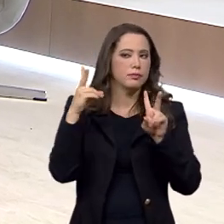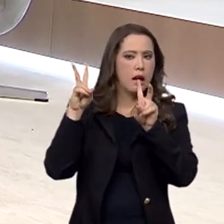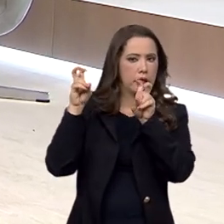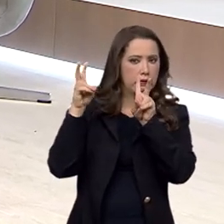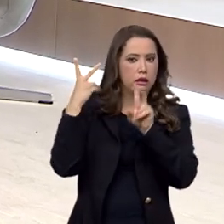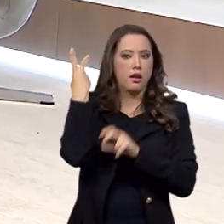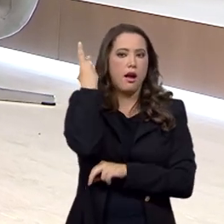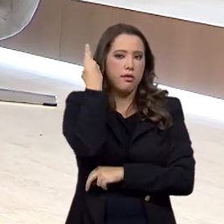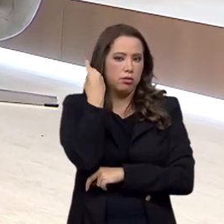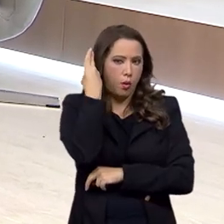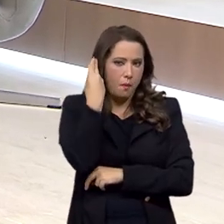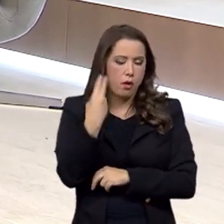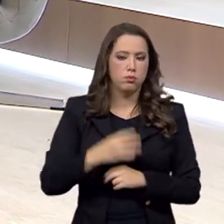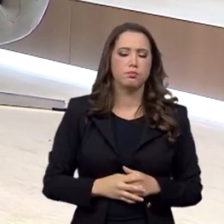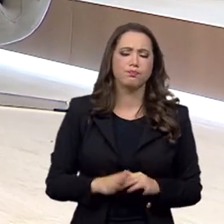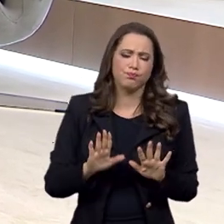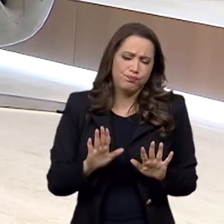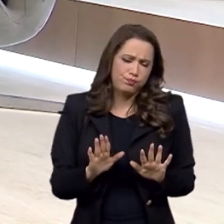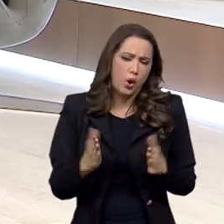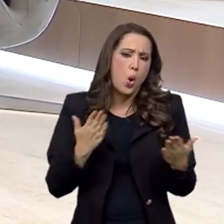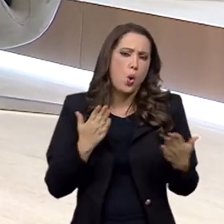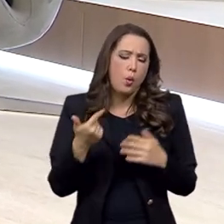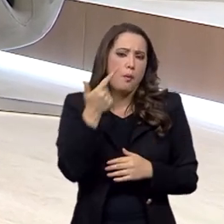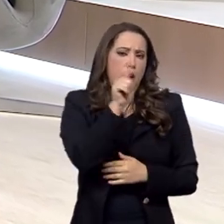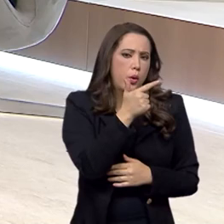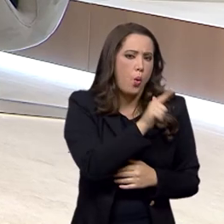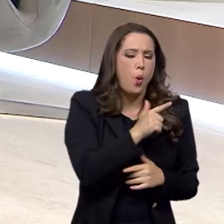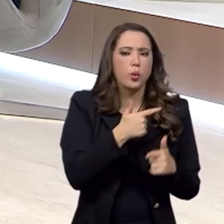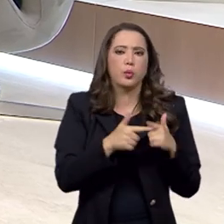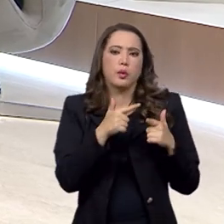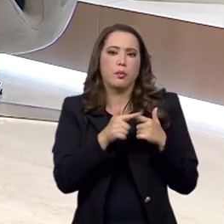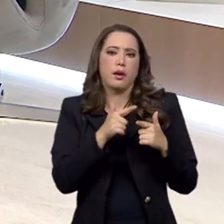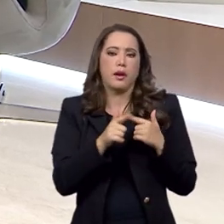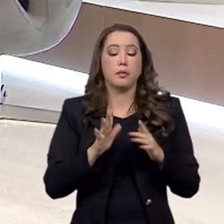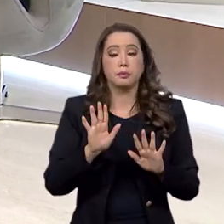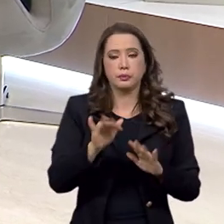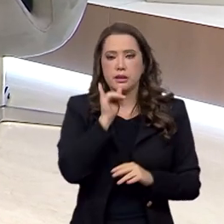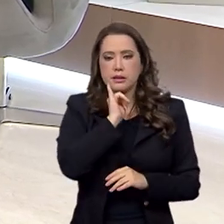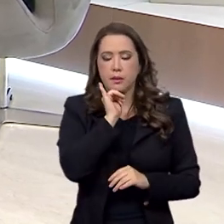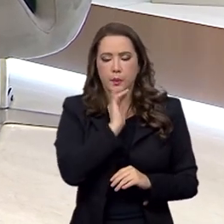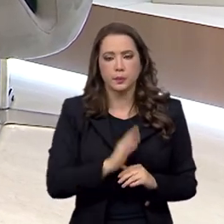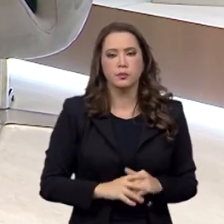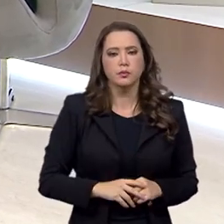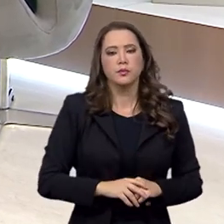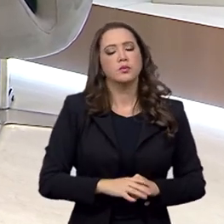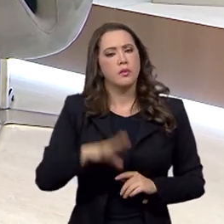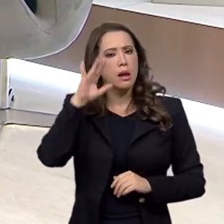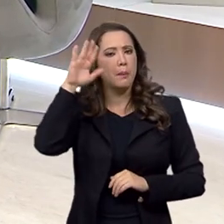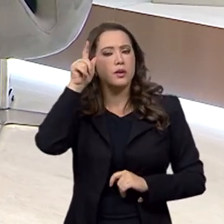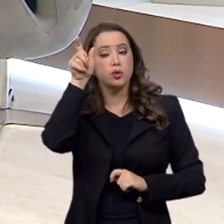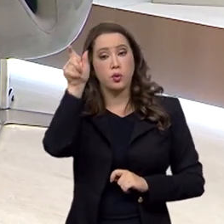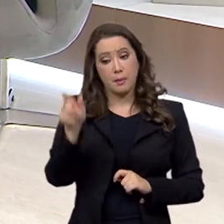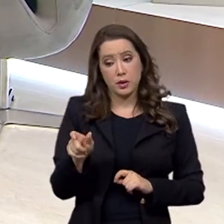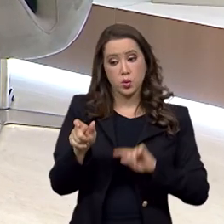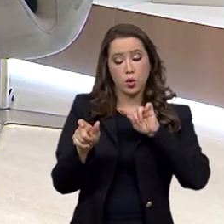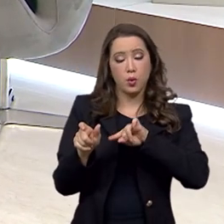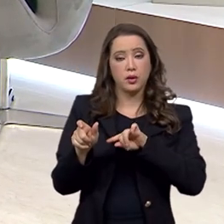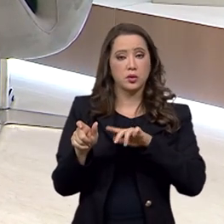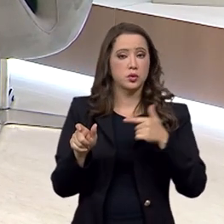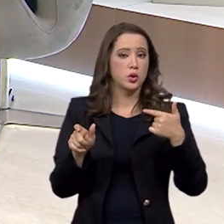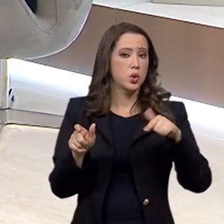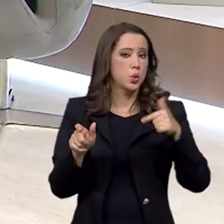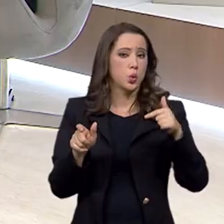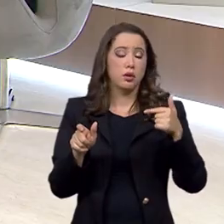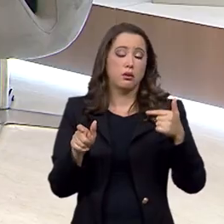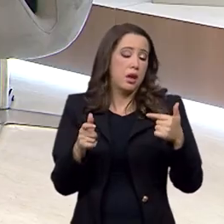E pego uma situação, uma outra situação diferente da minha. Imagine que uma pessoa, por exemplo, não tem o